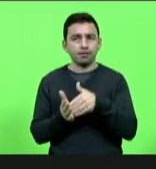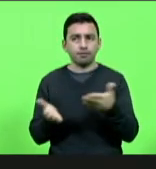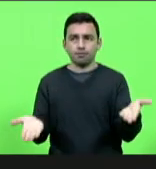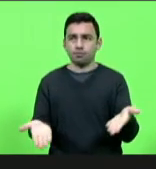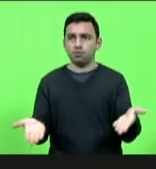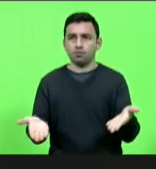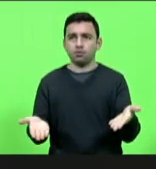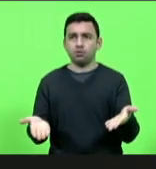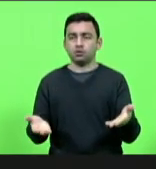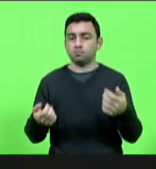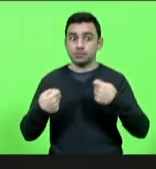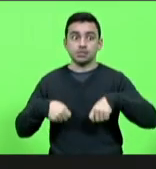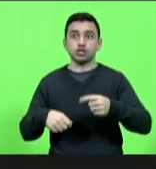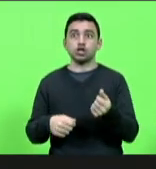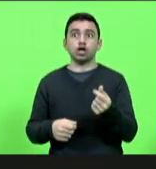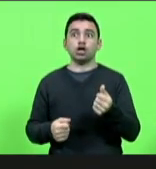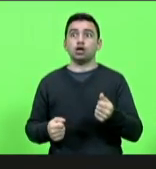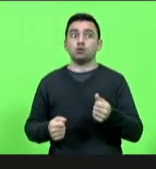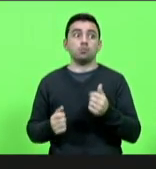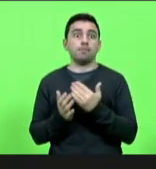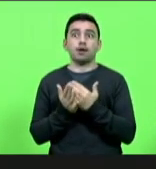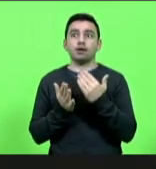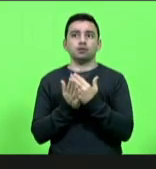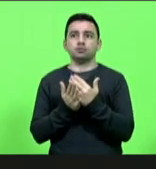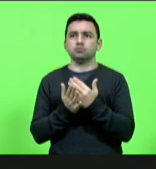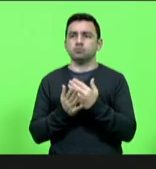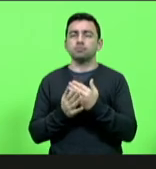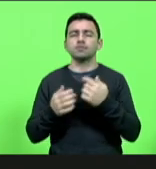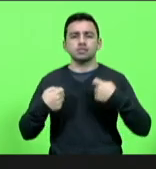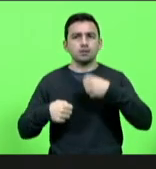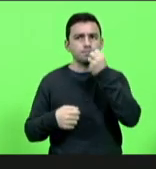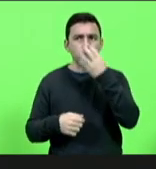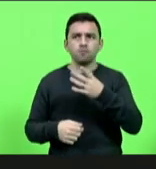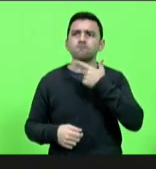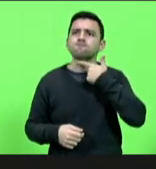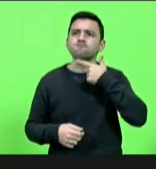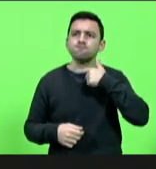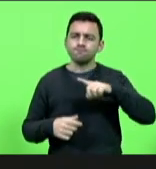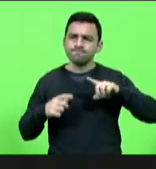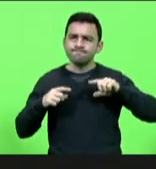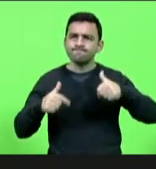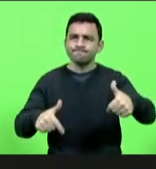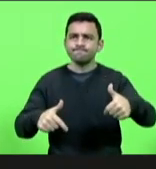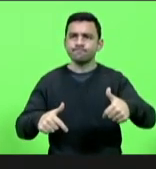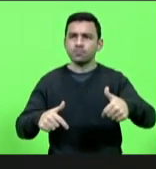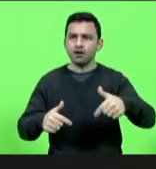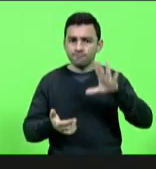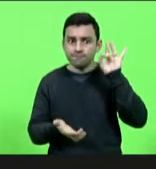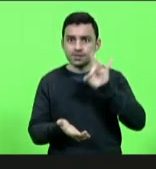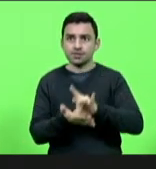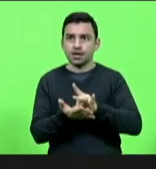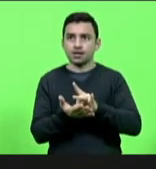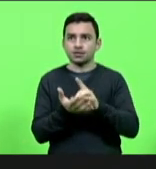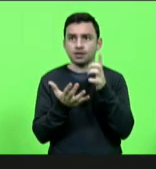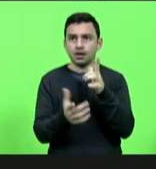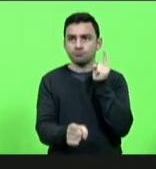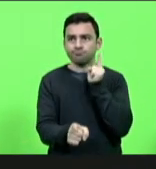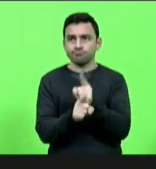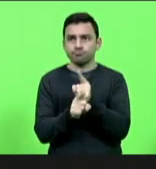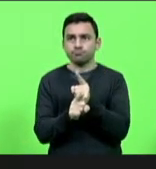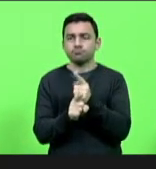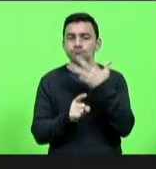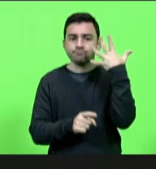é necessário que você tenha boa vontade que você se atrele e se abrace a verdade como sua única tábua de salvação